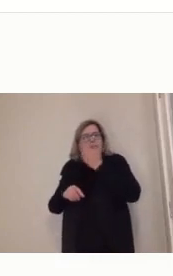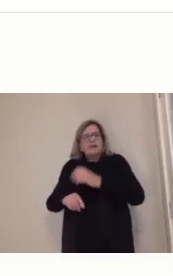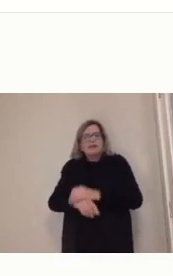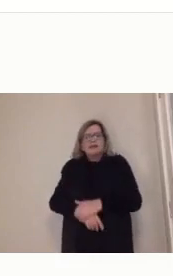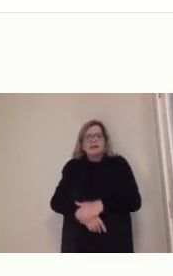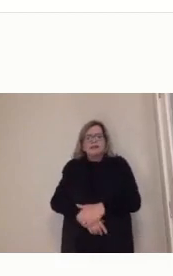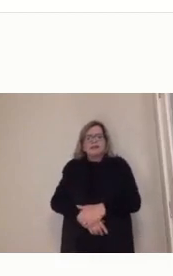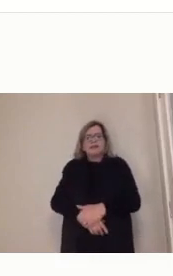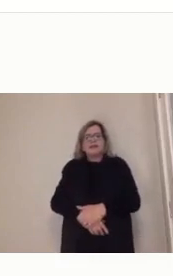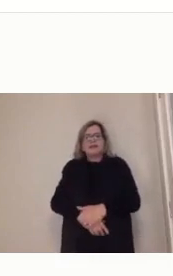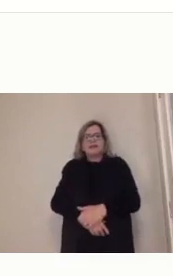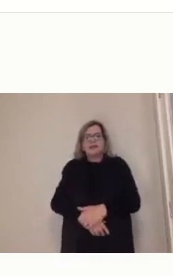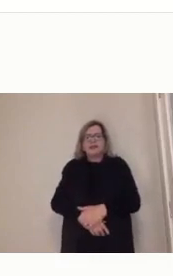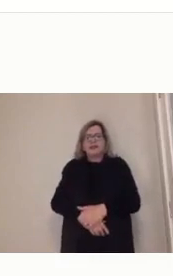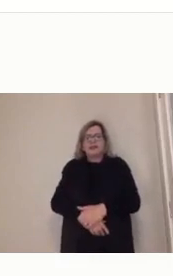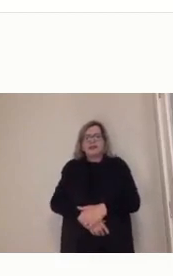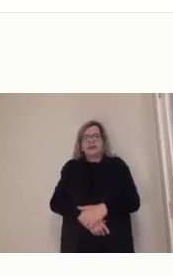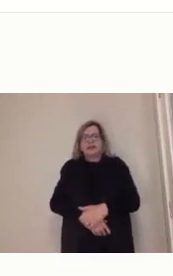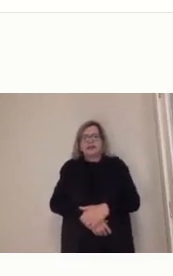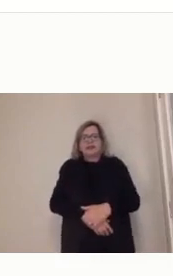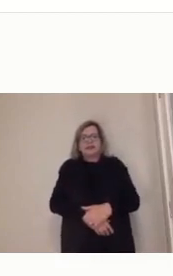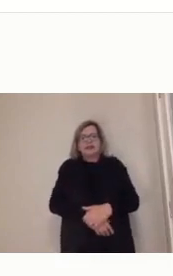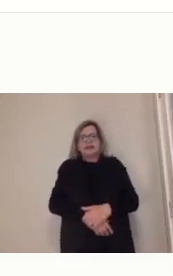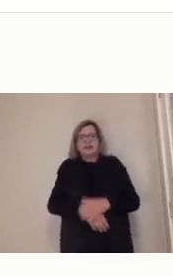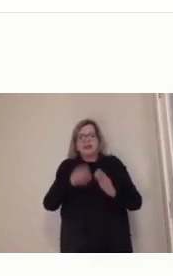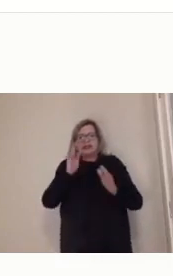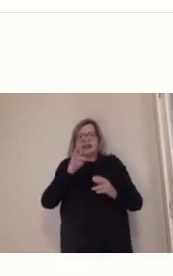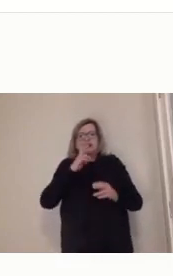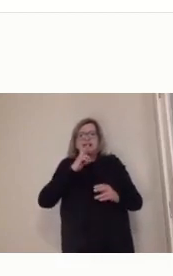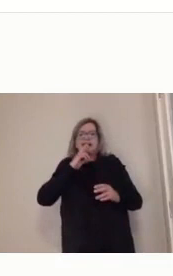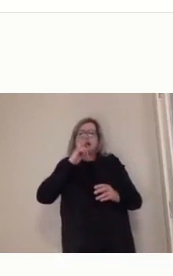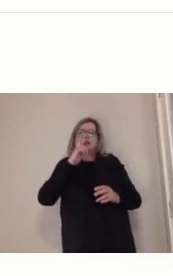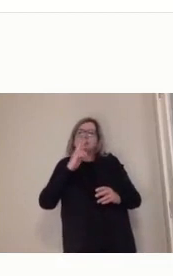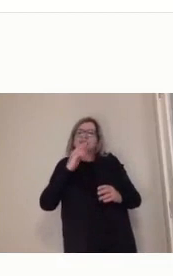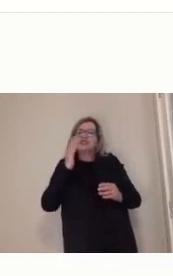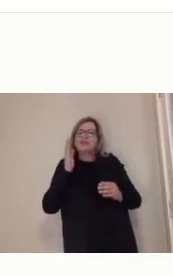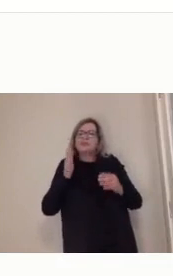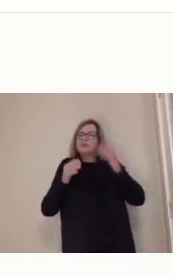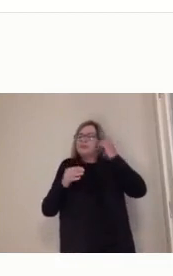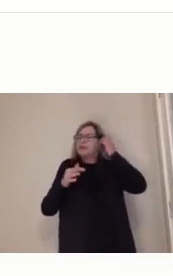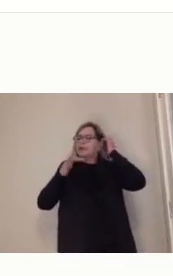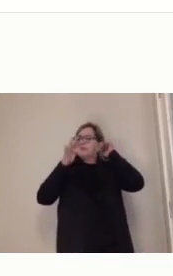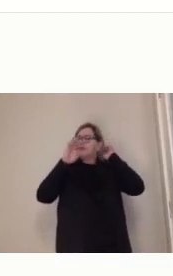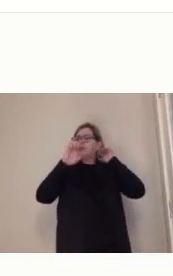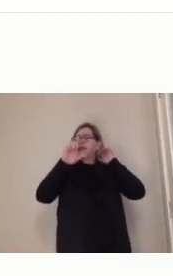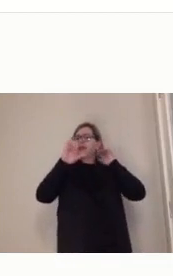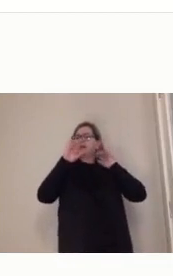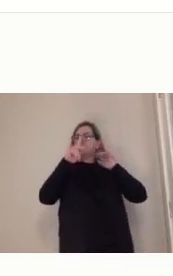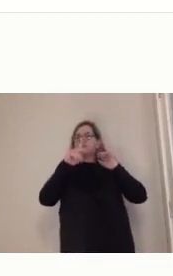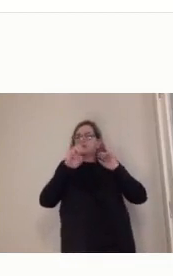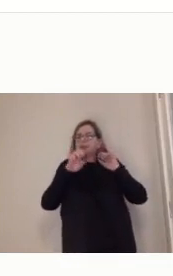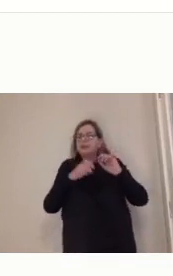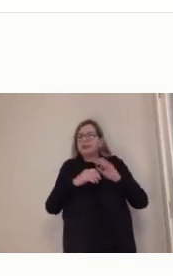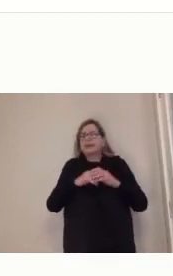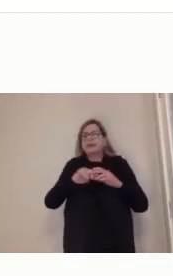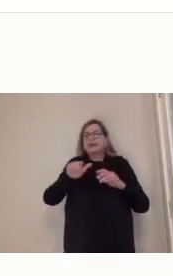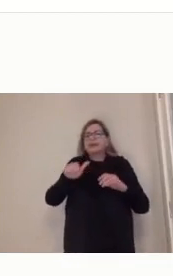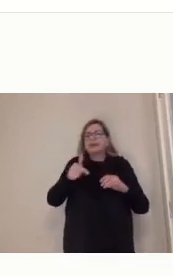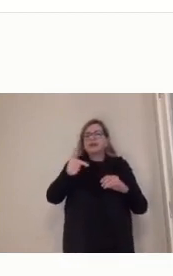trabalhou no EJA, no ProJovem, em Foz do Iguaçu, né? Então, eu vejo assim que, né?